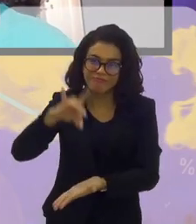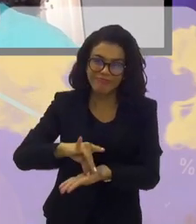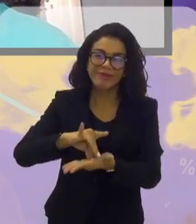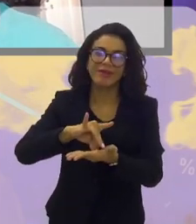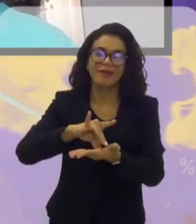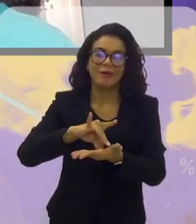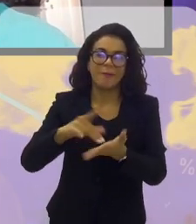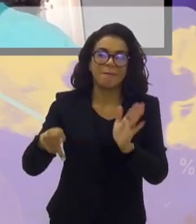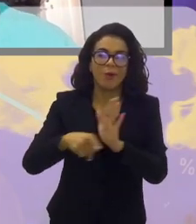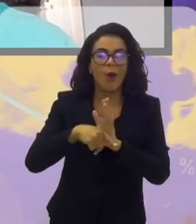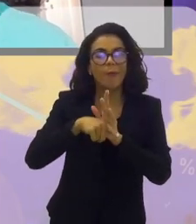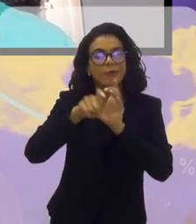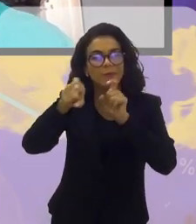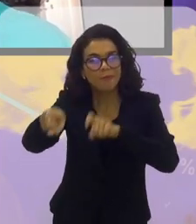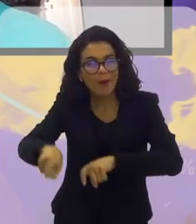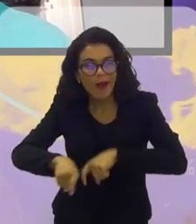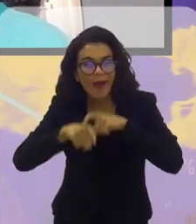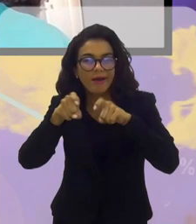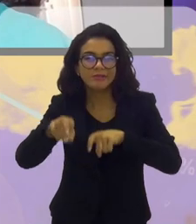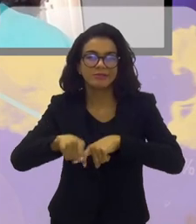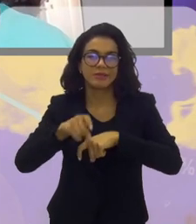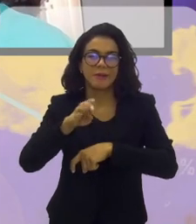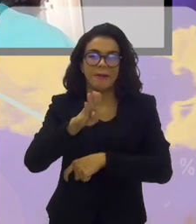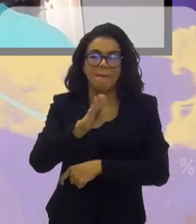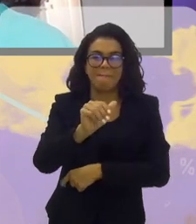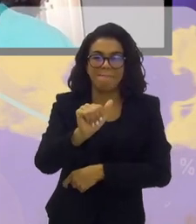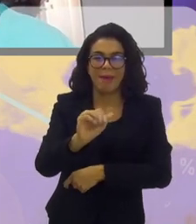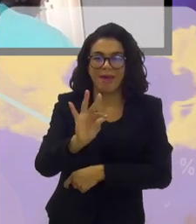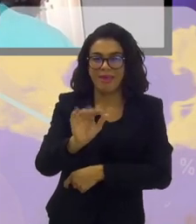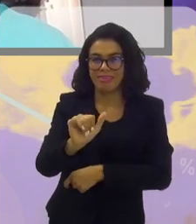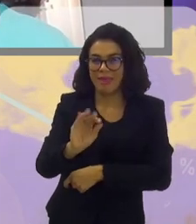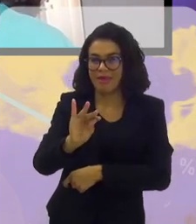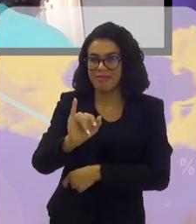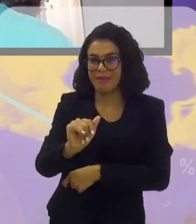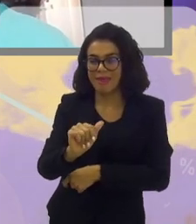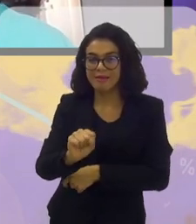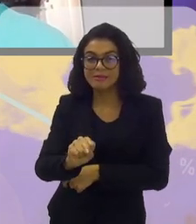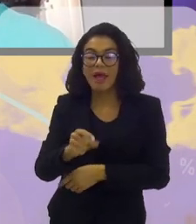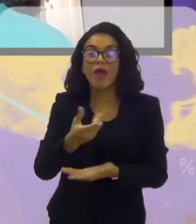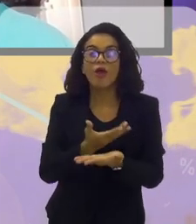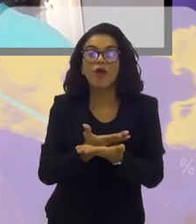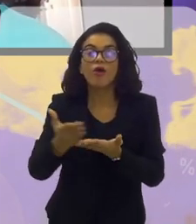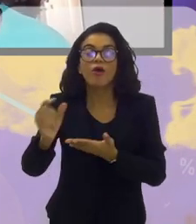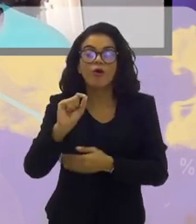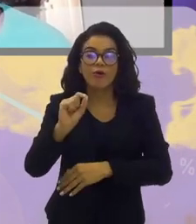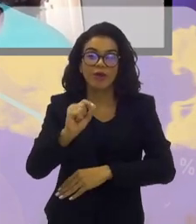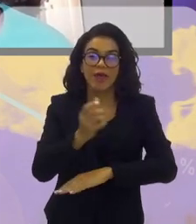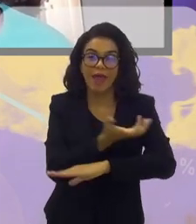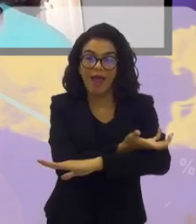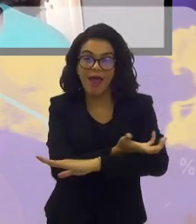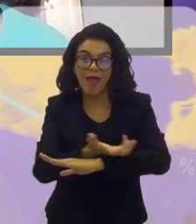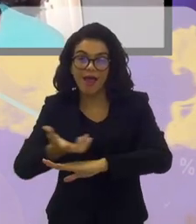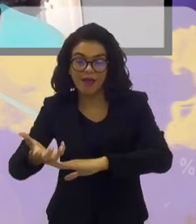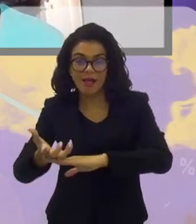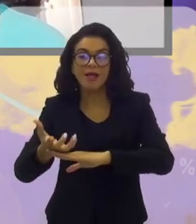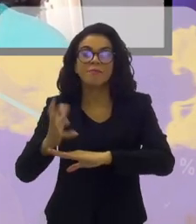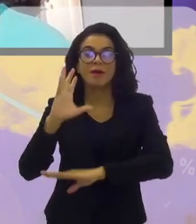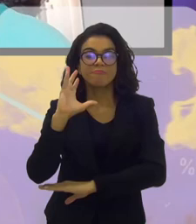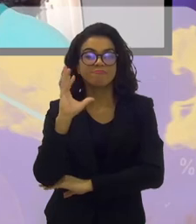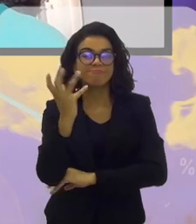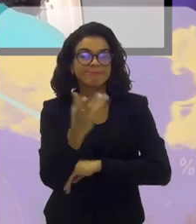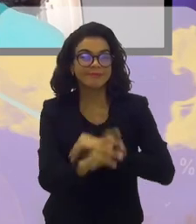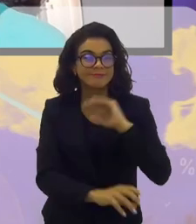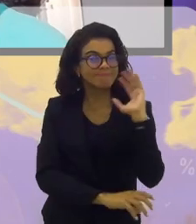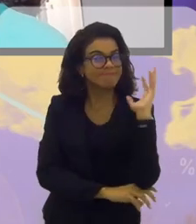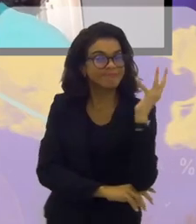a grama de pasto, a batataz, e começa a entrar a grama cultivada, que além de ser mais ecológica, tem